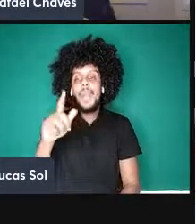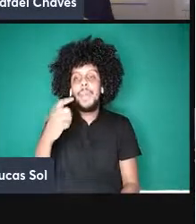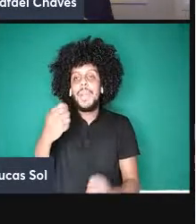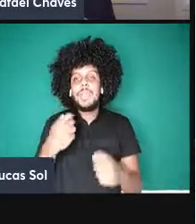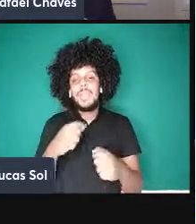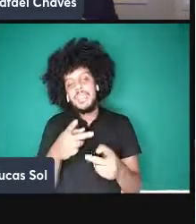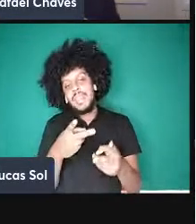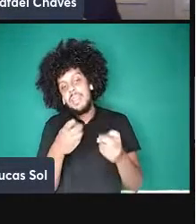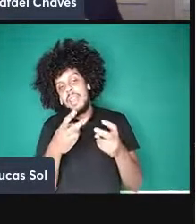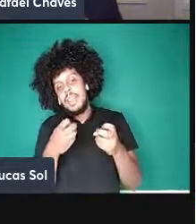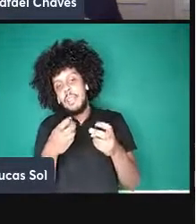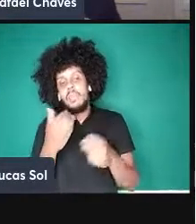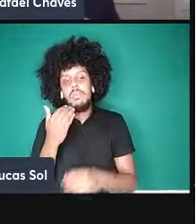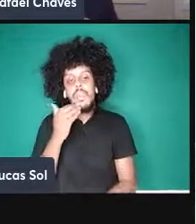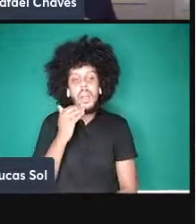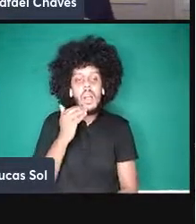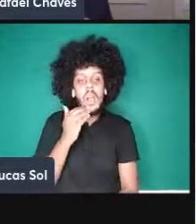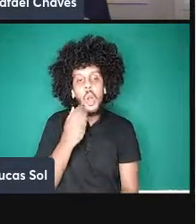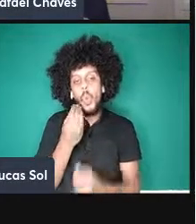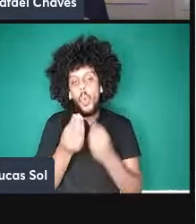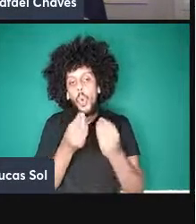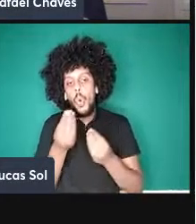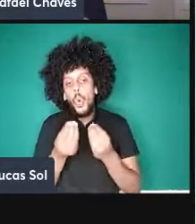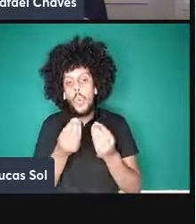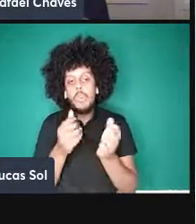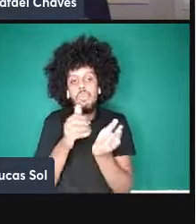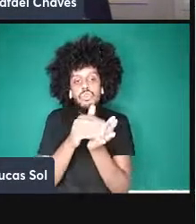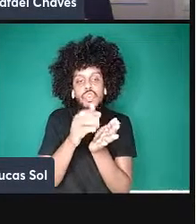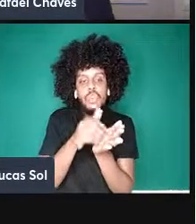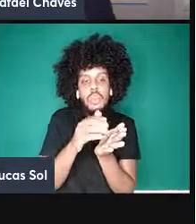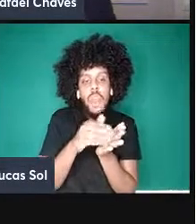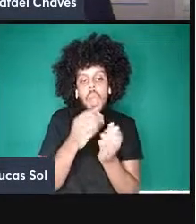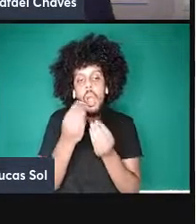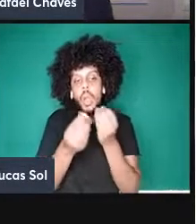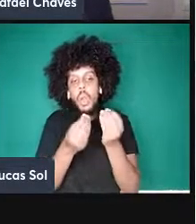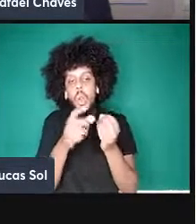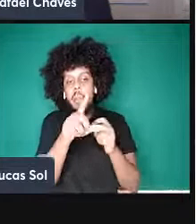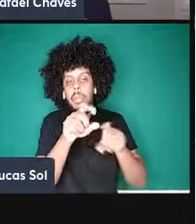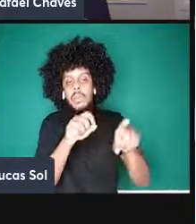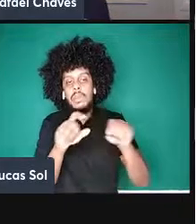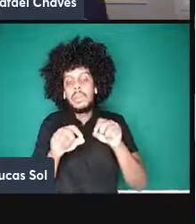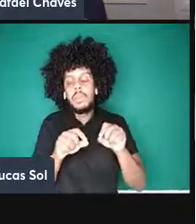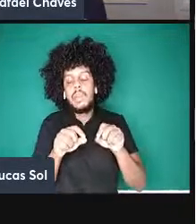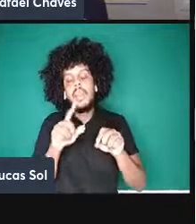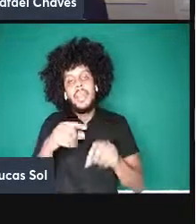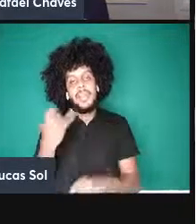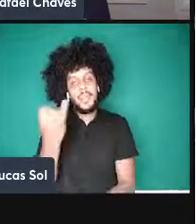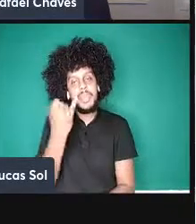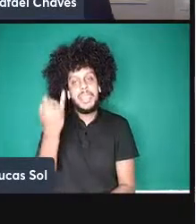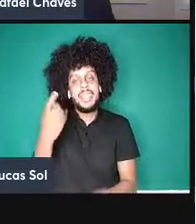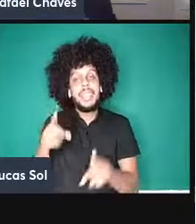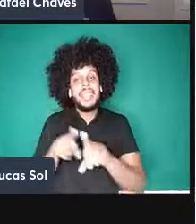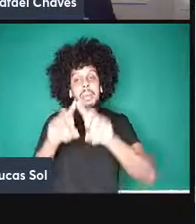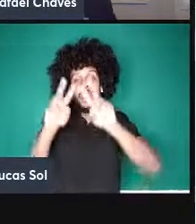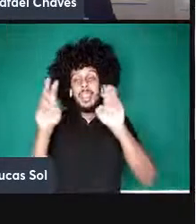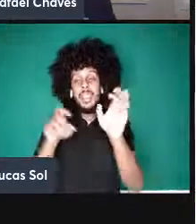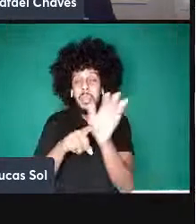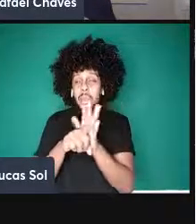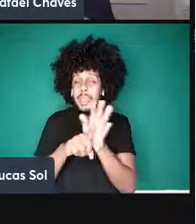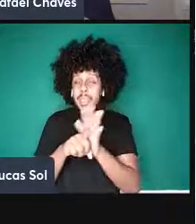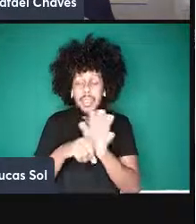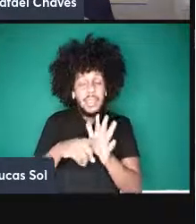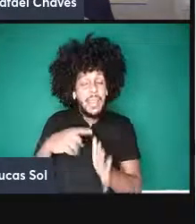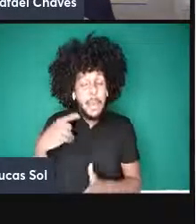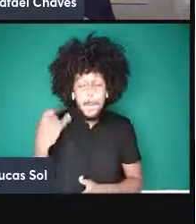violar uma desigualdade de Bell pode ser bastante importante um outro tema de pesquisa que está muito em voga hoje em dia é